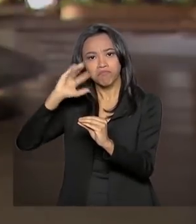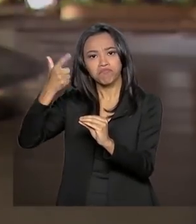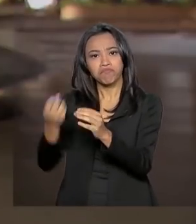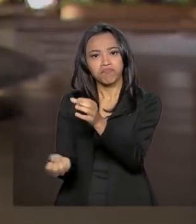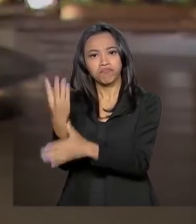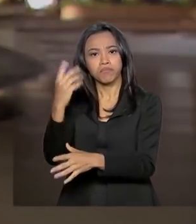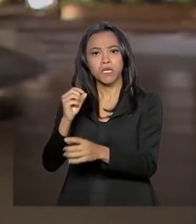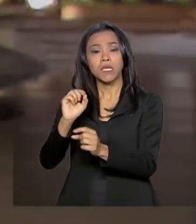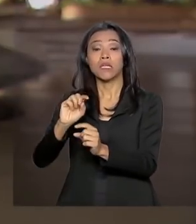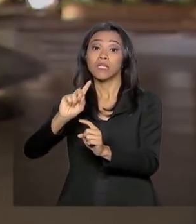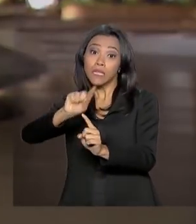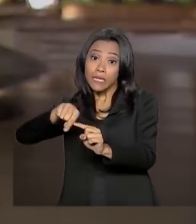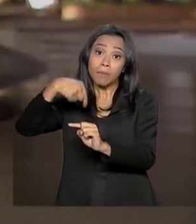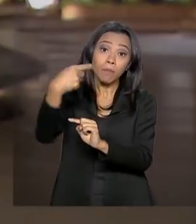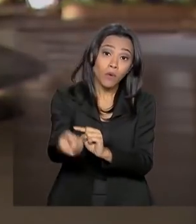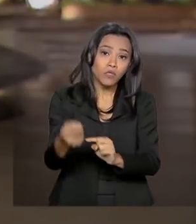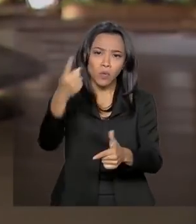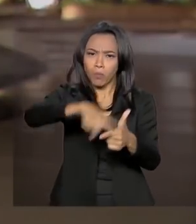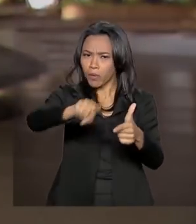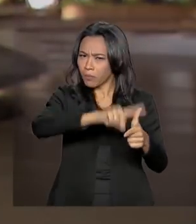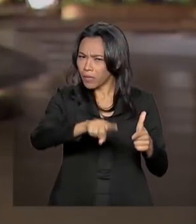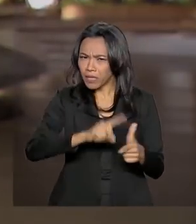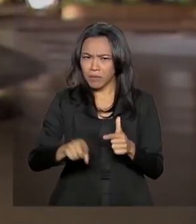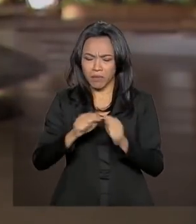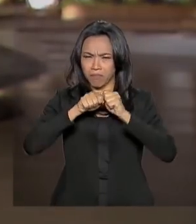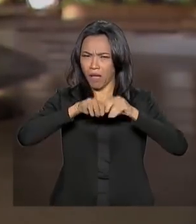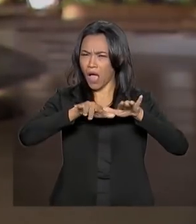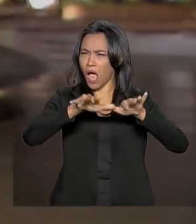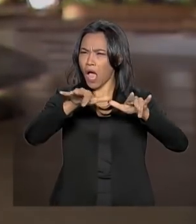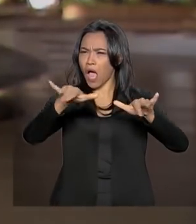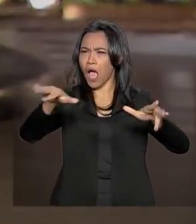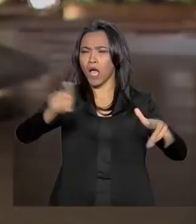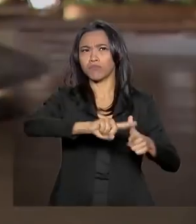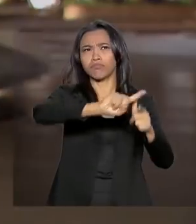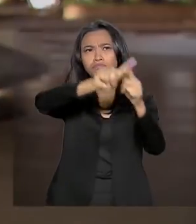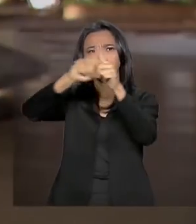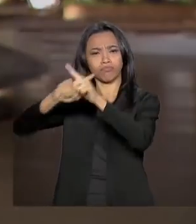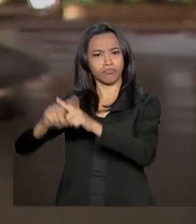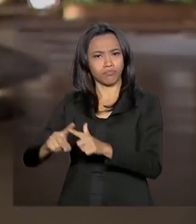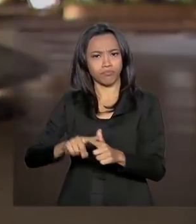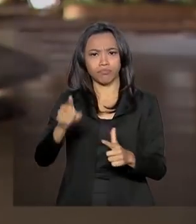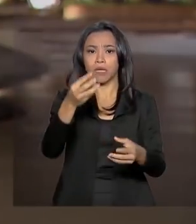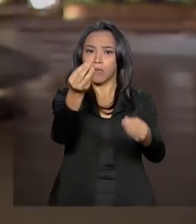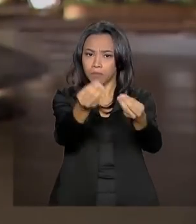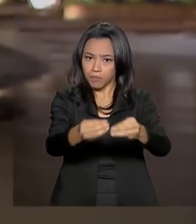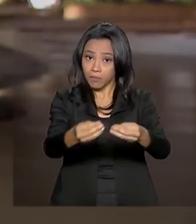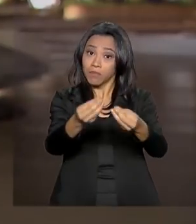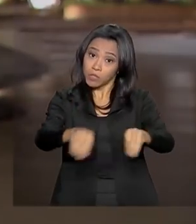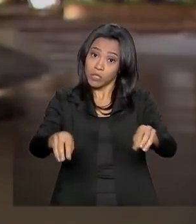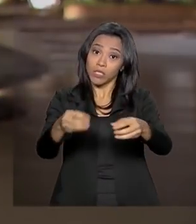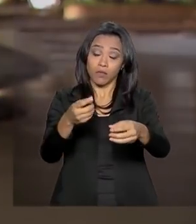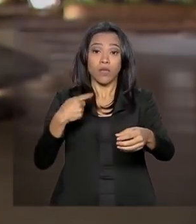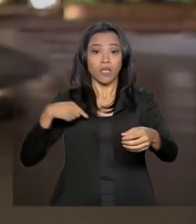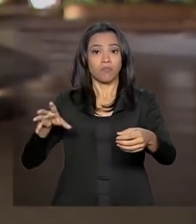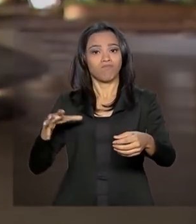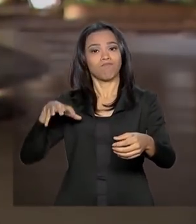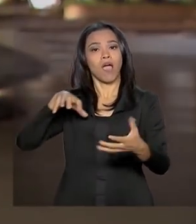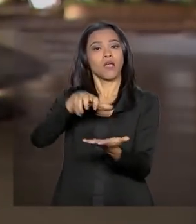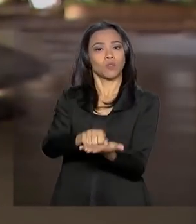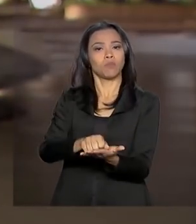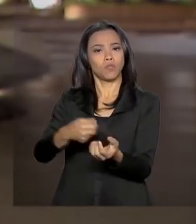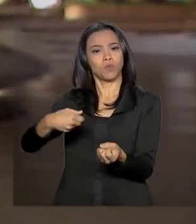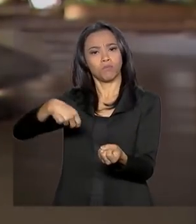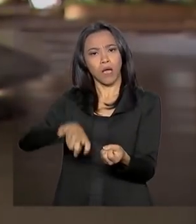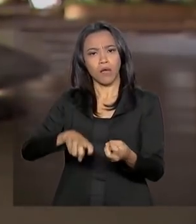década depois, com a crise financeira alastrada e considerada global, os chefes de Estado assumiram seus assentos nas